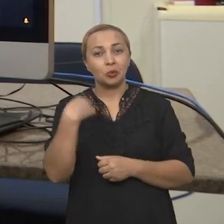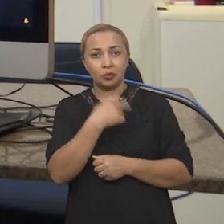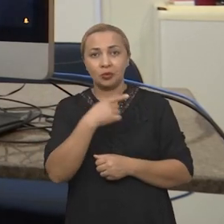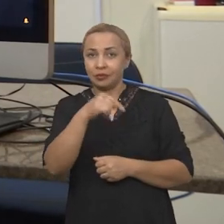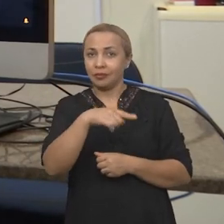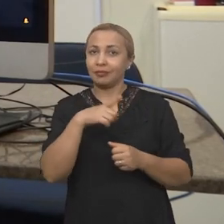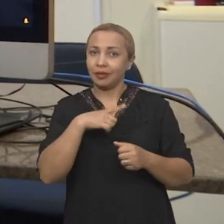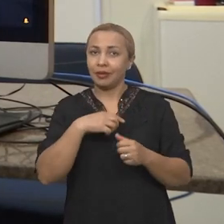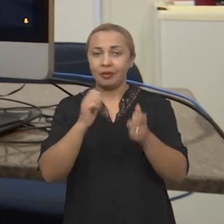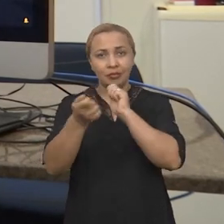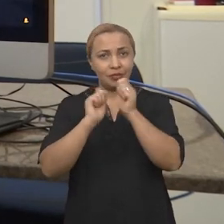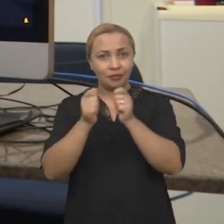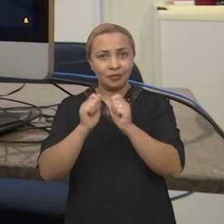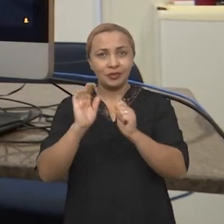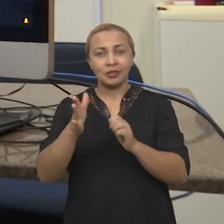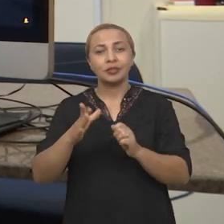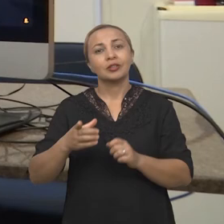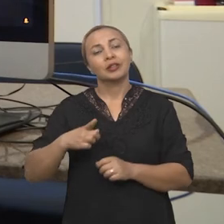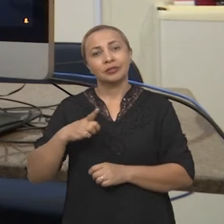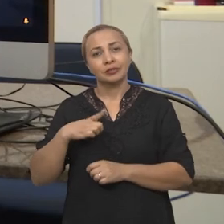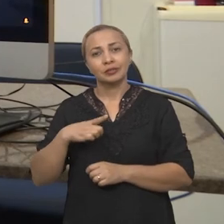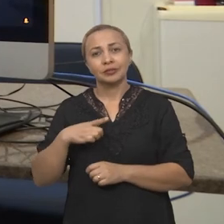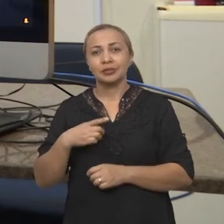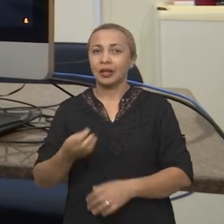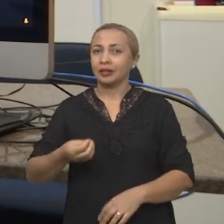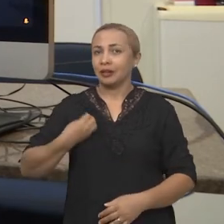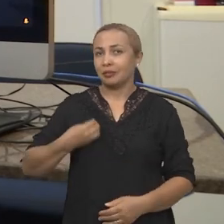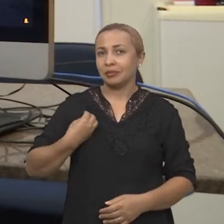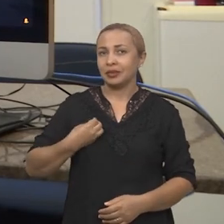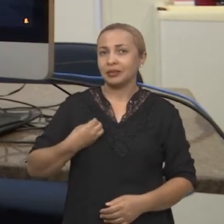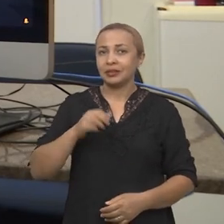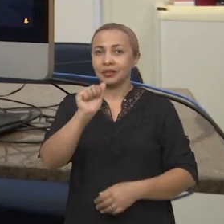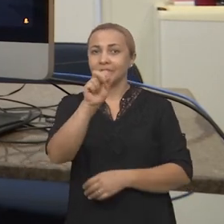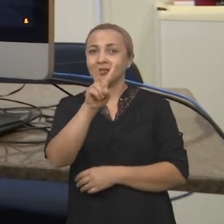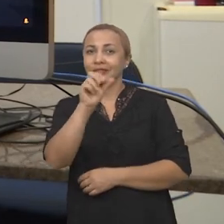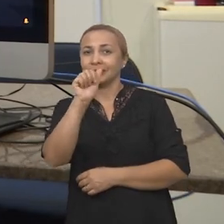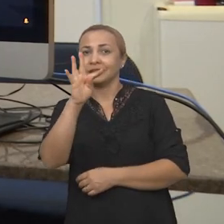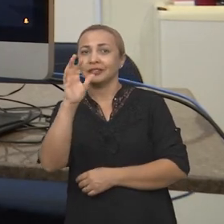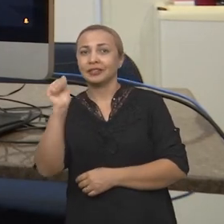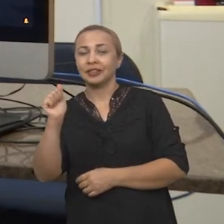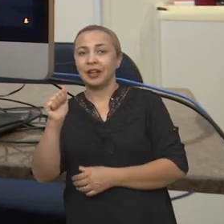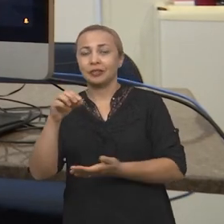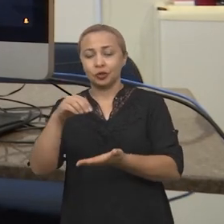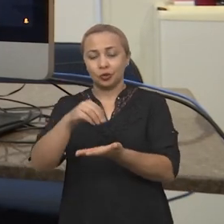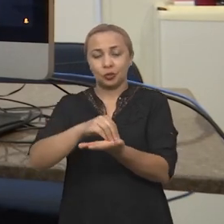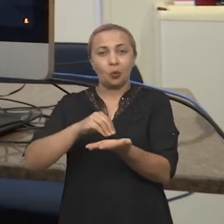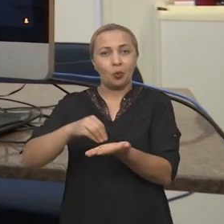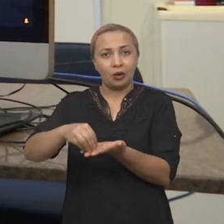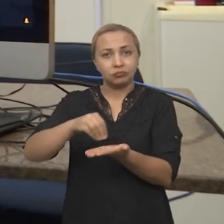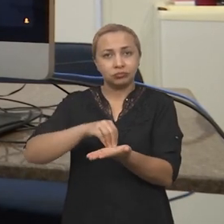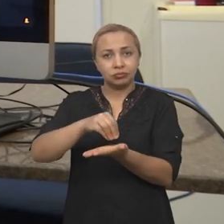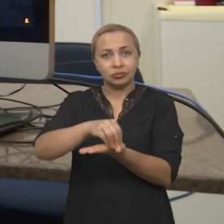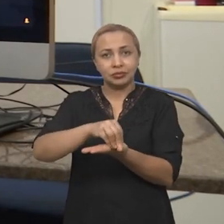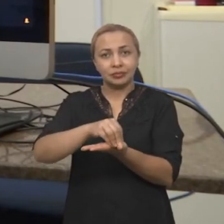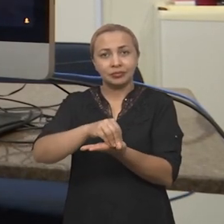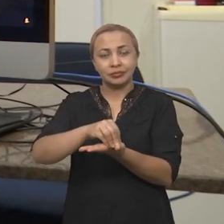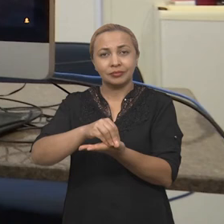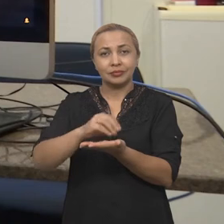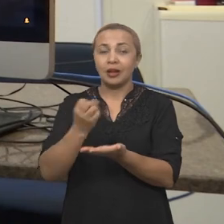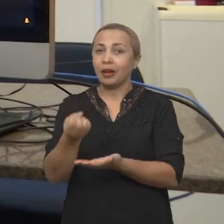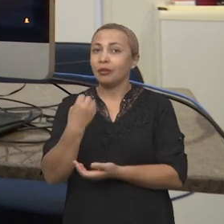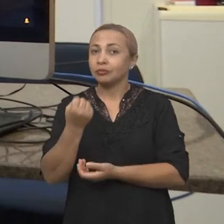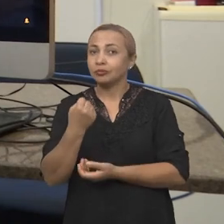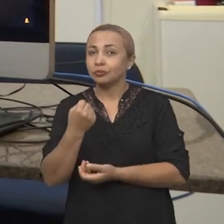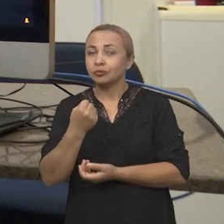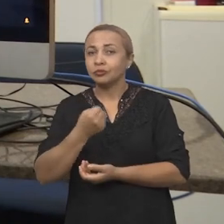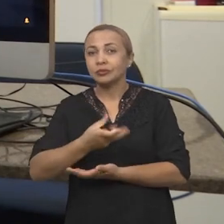eu participei. Aqui a gente tem a presença de avatares, um tabuleiro, dados,